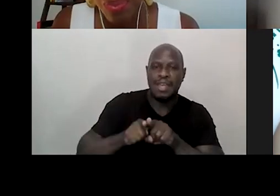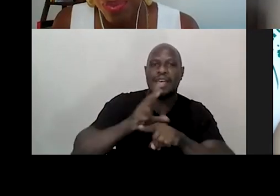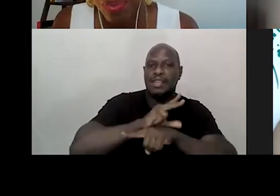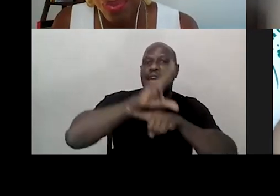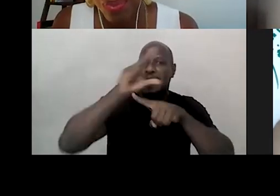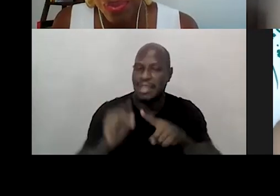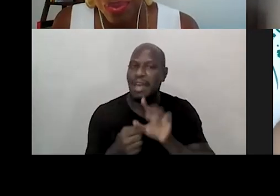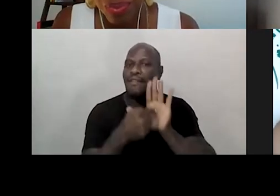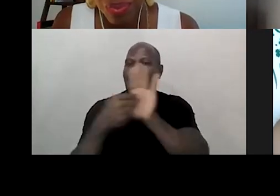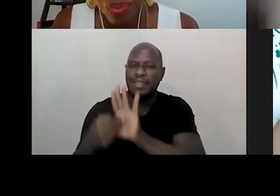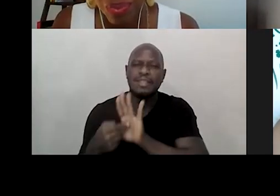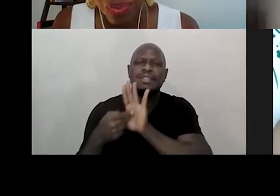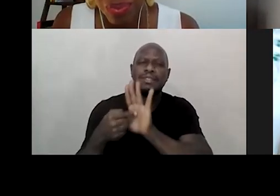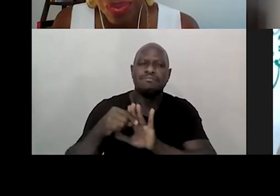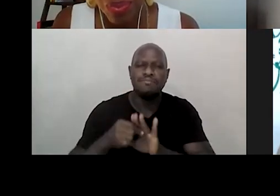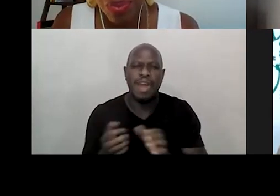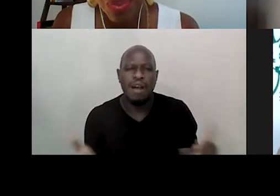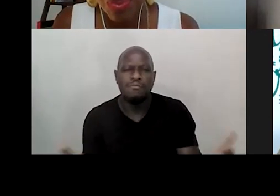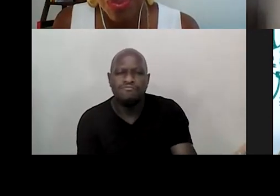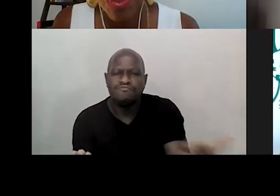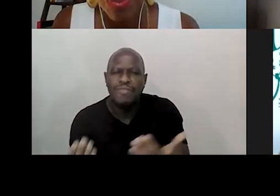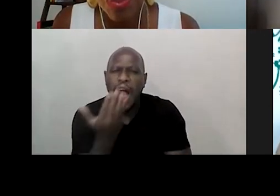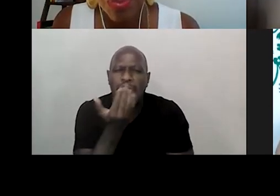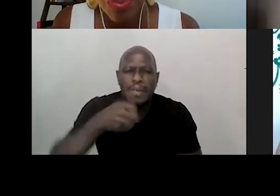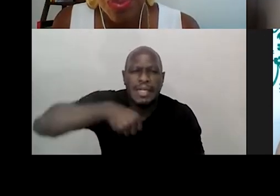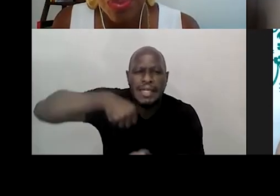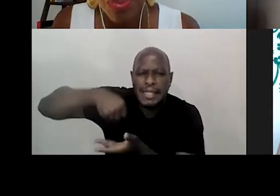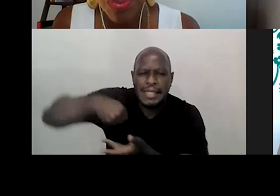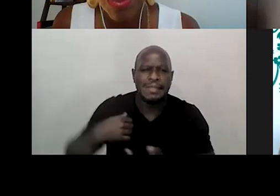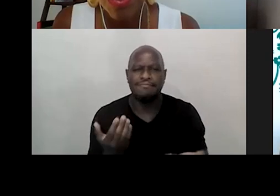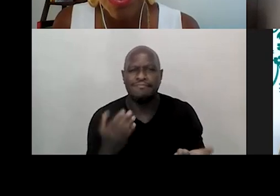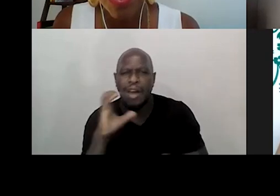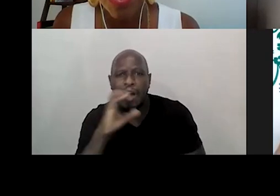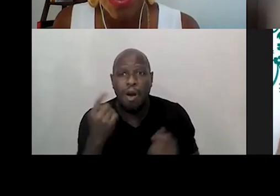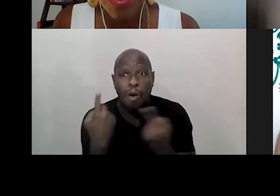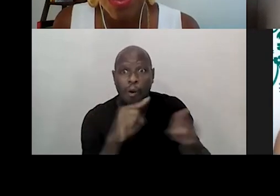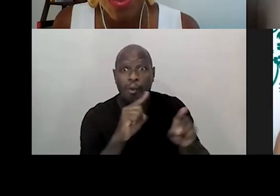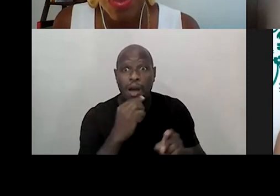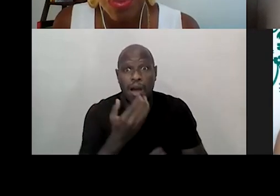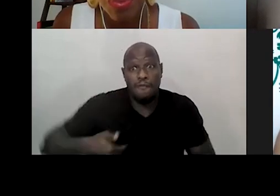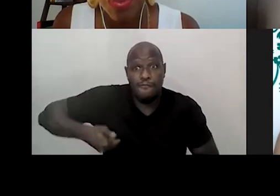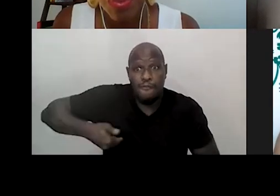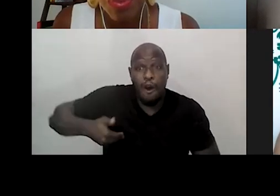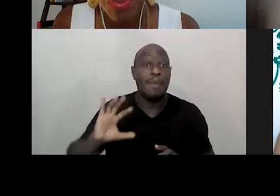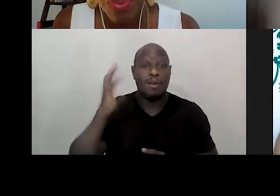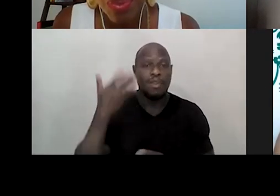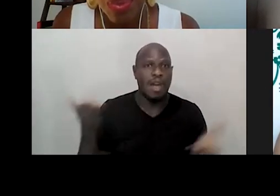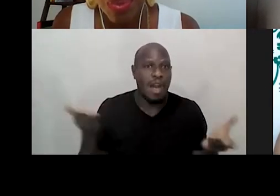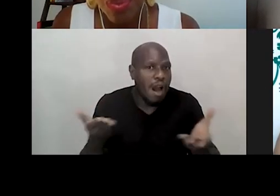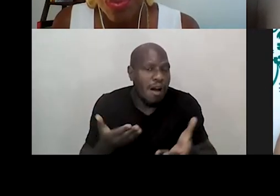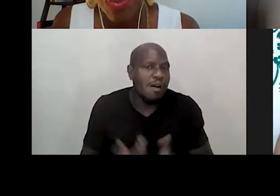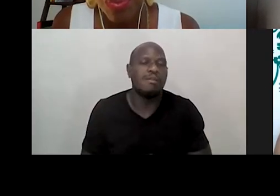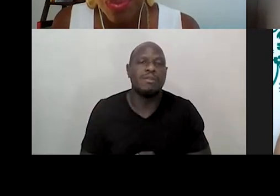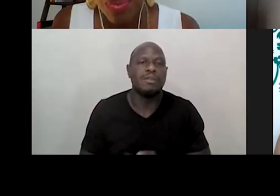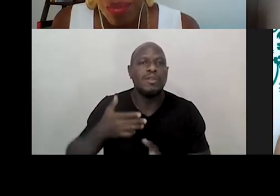realizando uma campanha de arrecadação de alimentos, a ação urgente contra a fome que acontece neste momento em